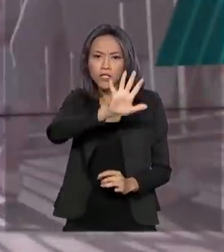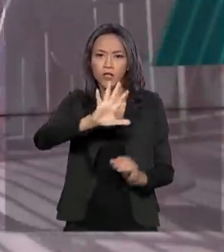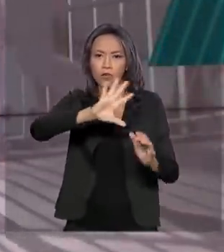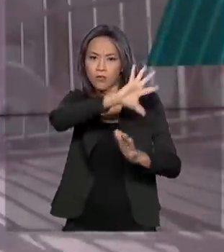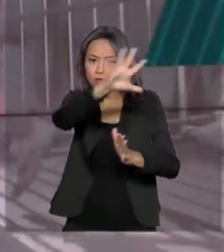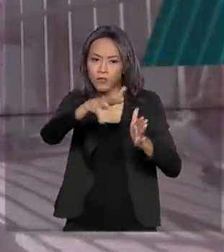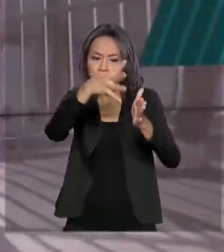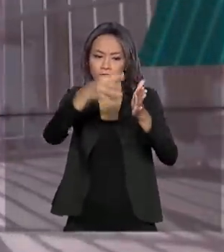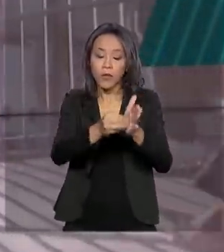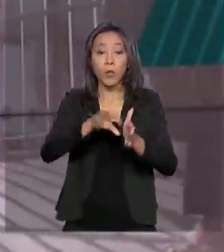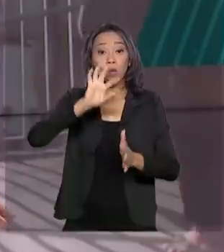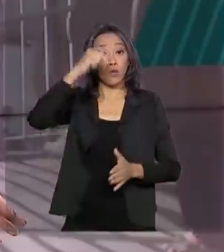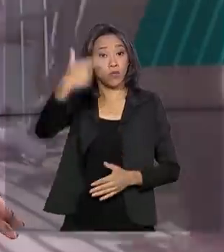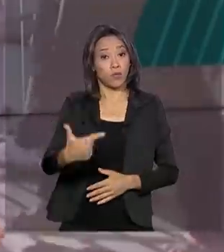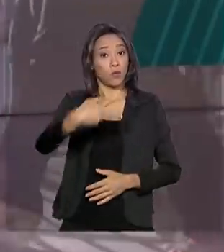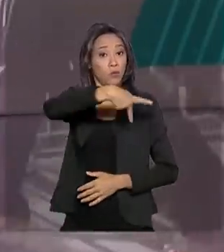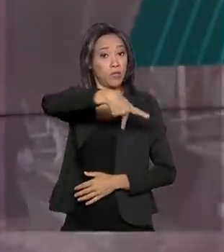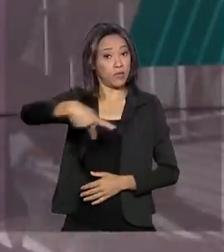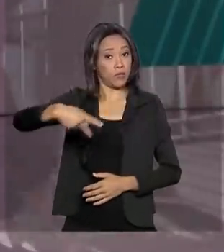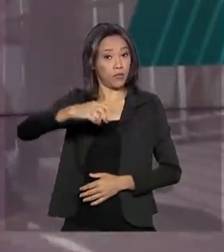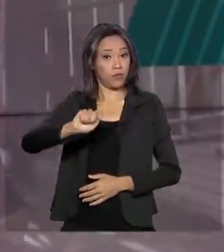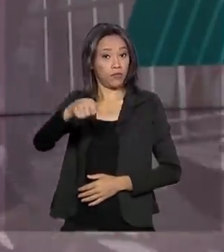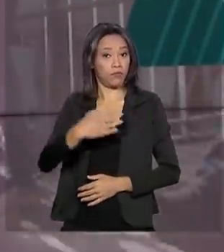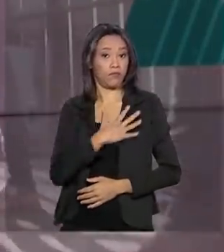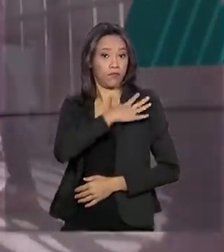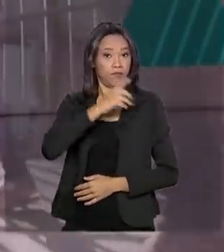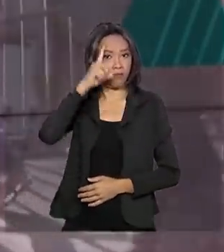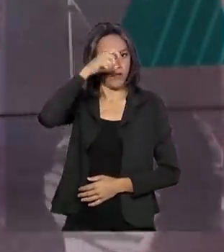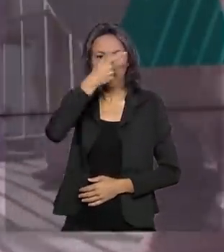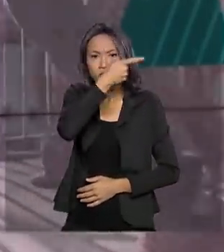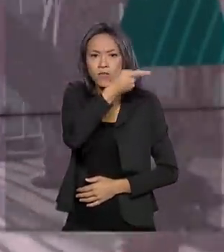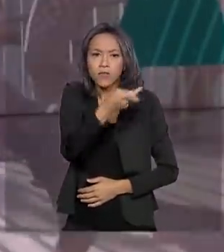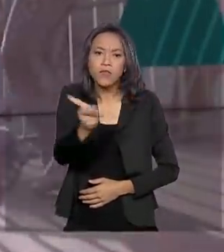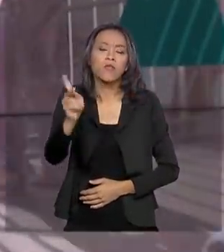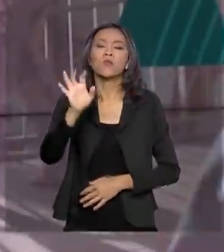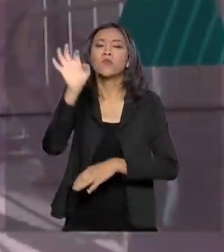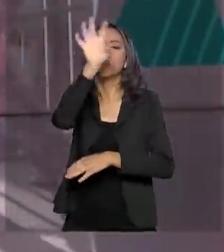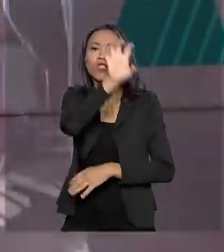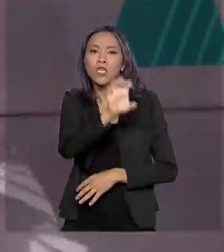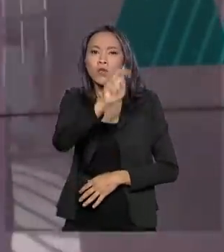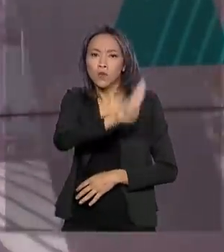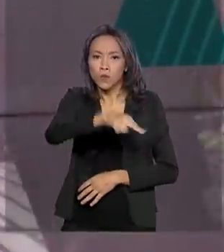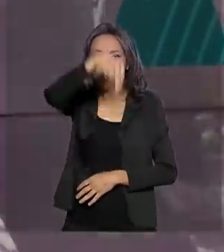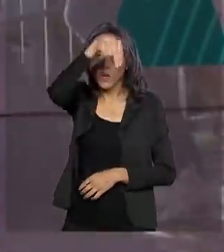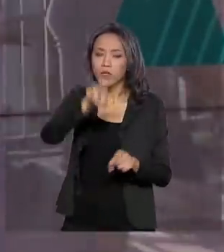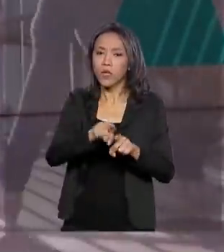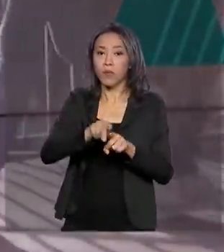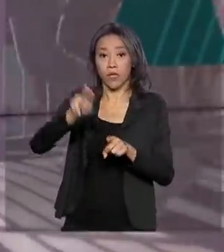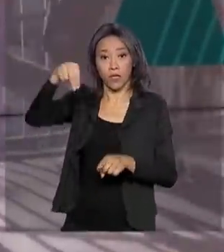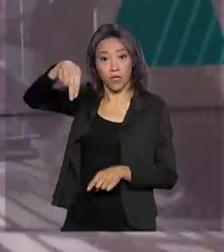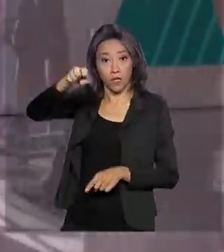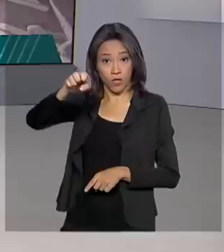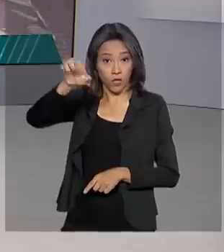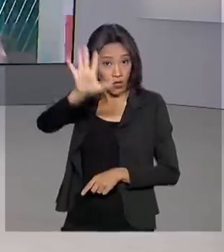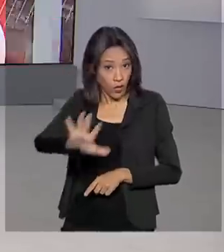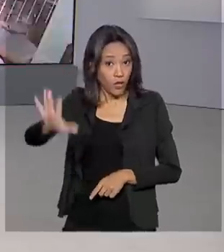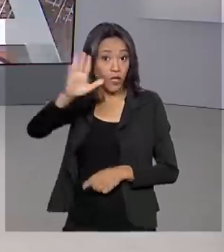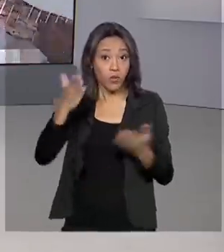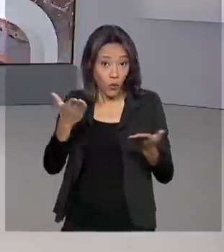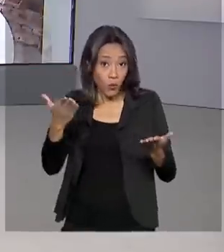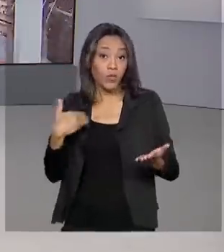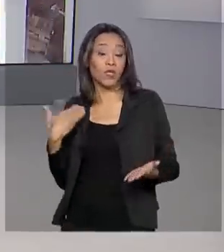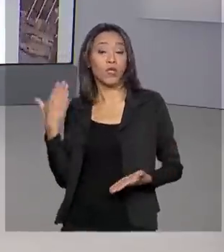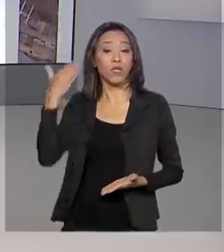Hamilton Mourão está visitando nesta semana os estados do Norte e do Nordeste. Hoje, ele cumpre a agenda em Macapá. O